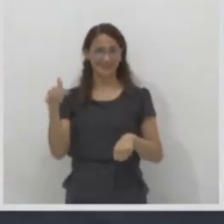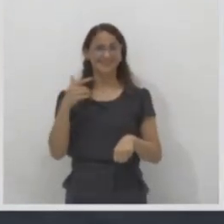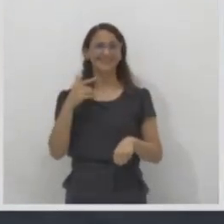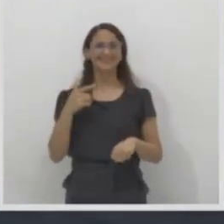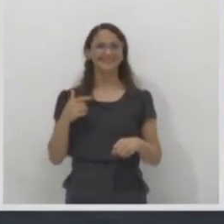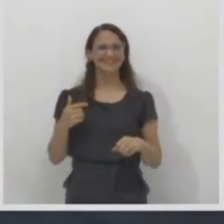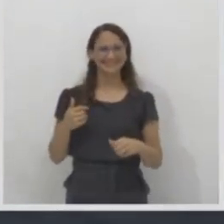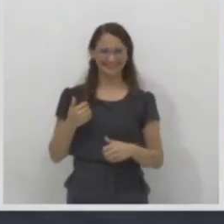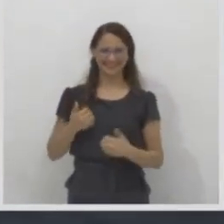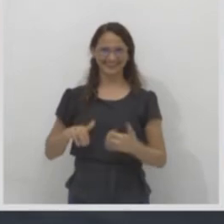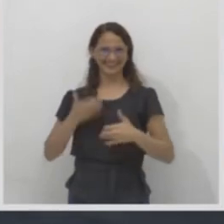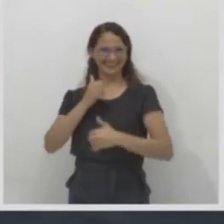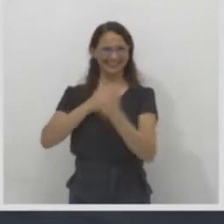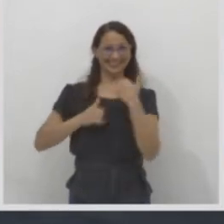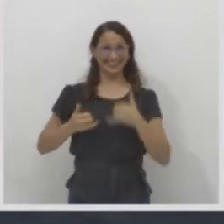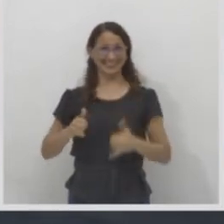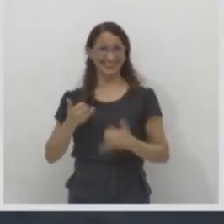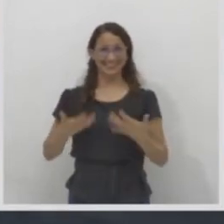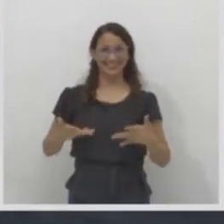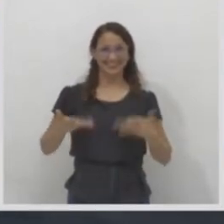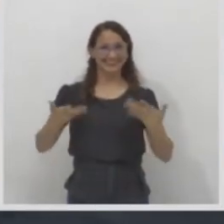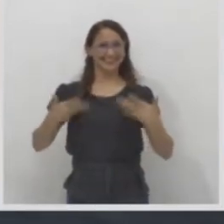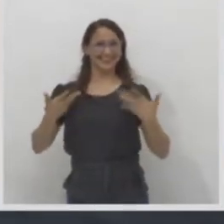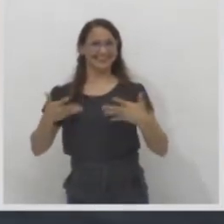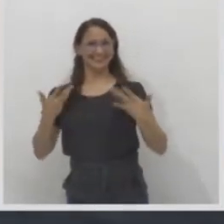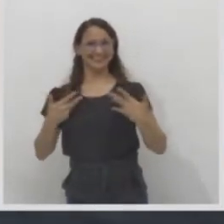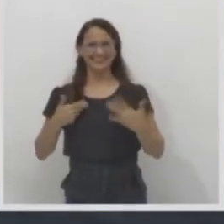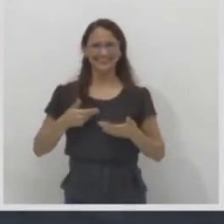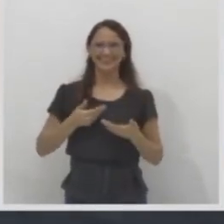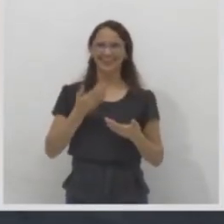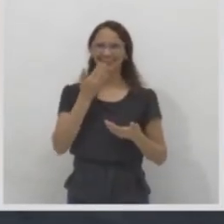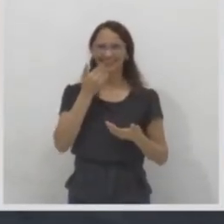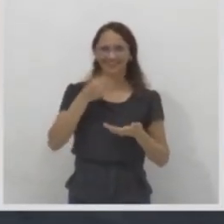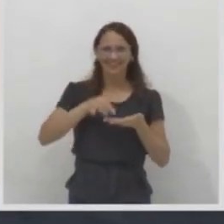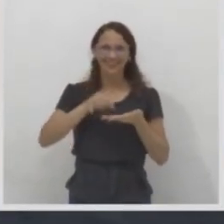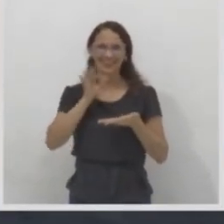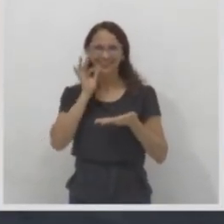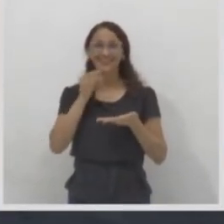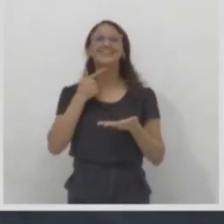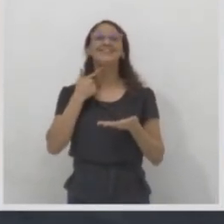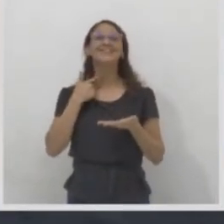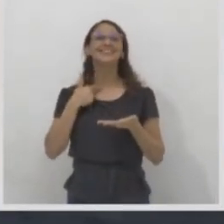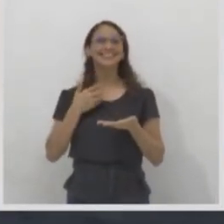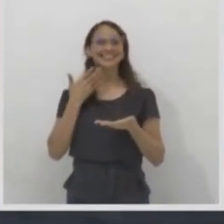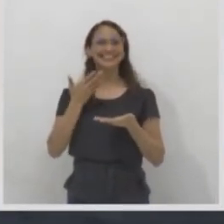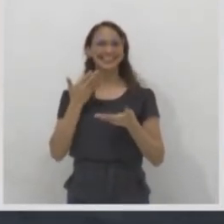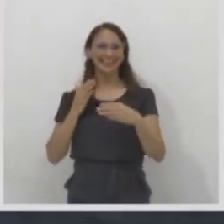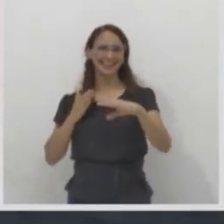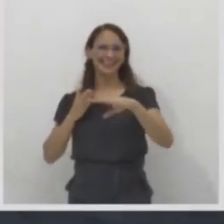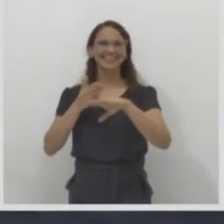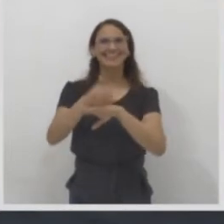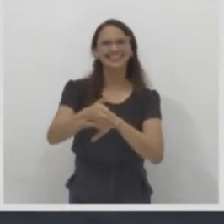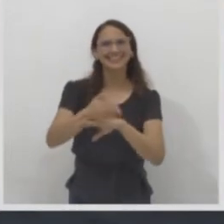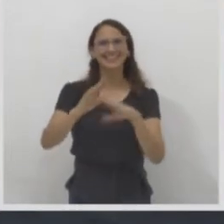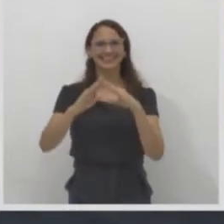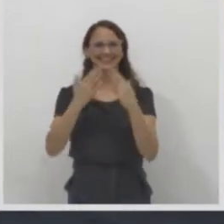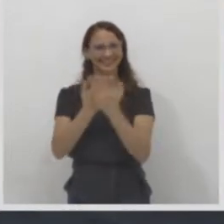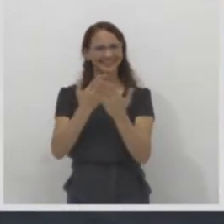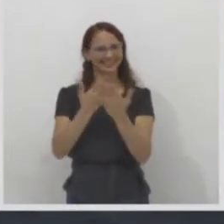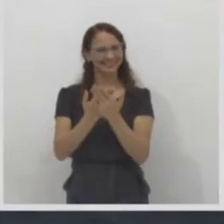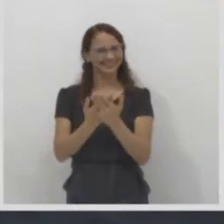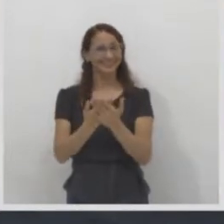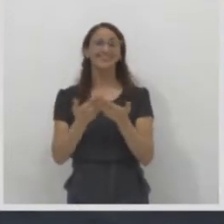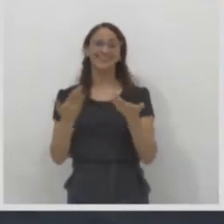de energia, toma um café e deseja ir à escola, você anseia ir à escola.